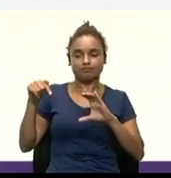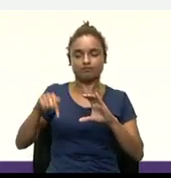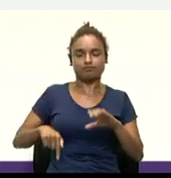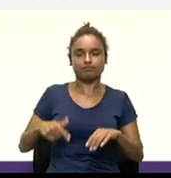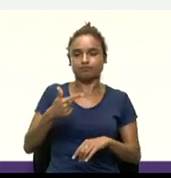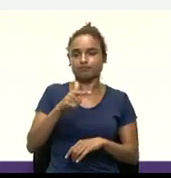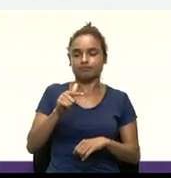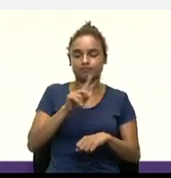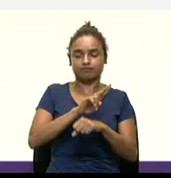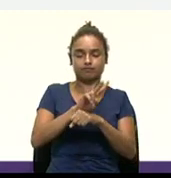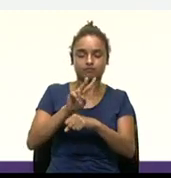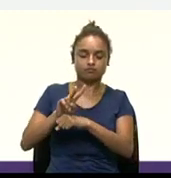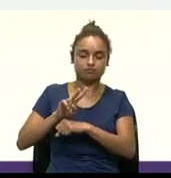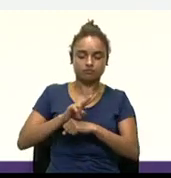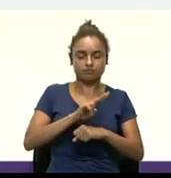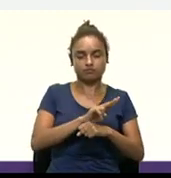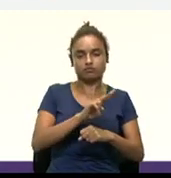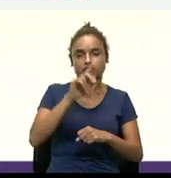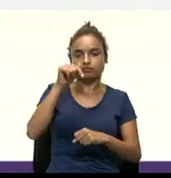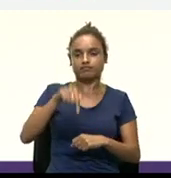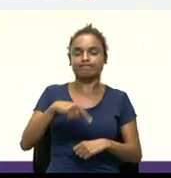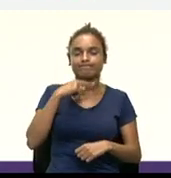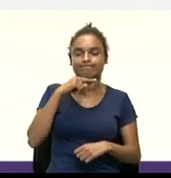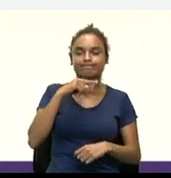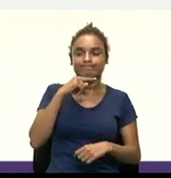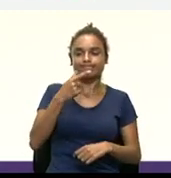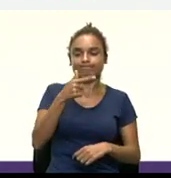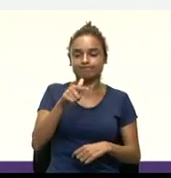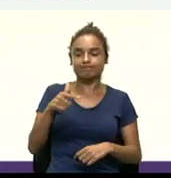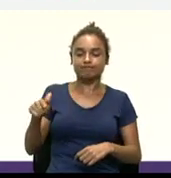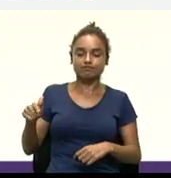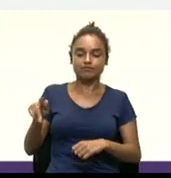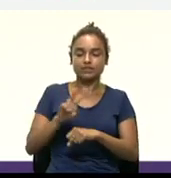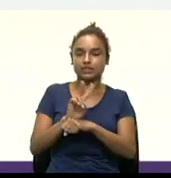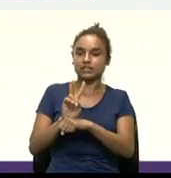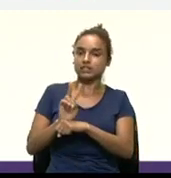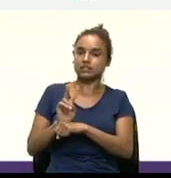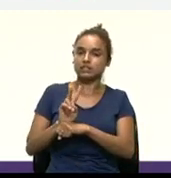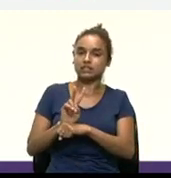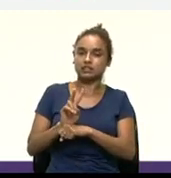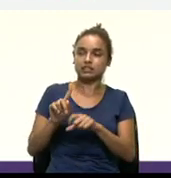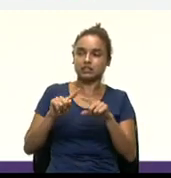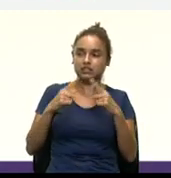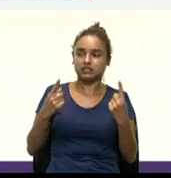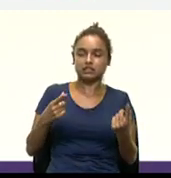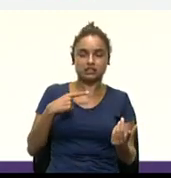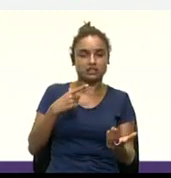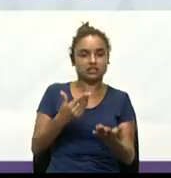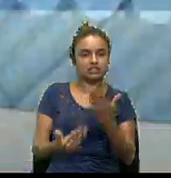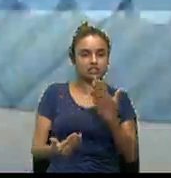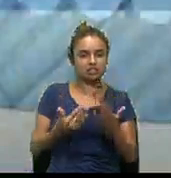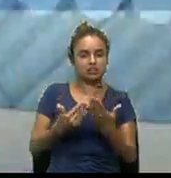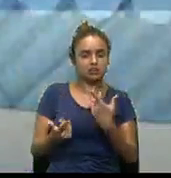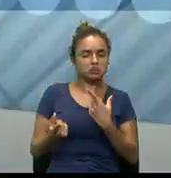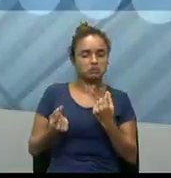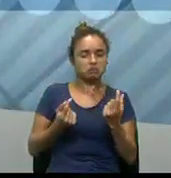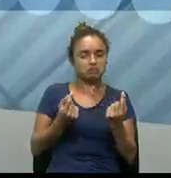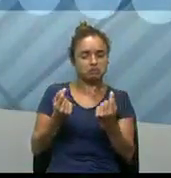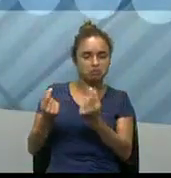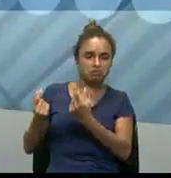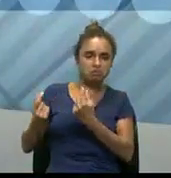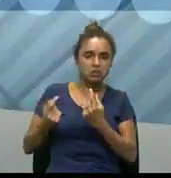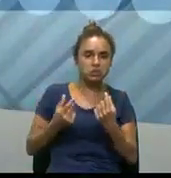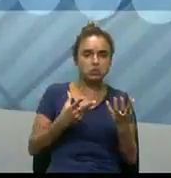proteção a essas moedas, já que elas não possuem regulamento. Ah, perdi uma gama de dinheiro, né?